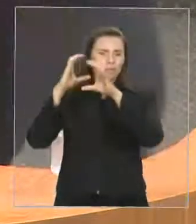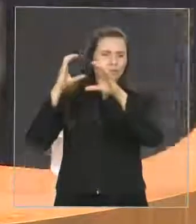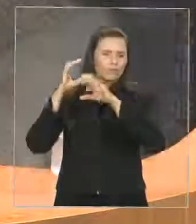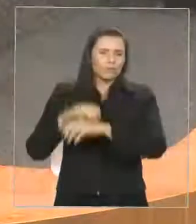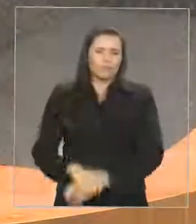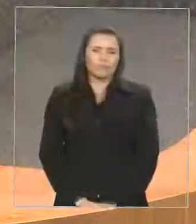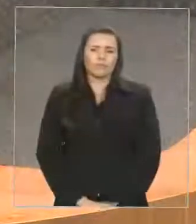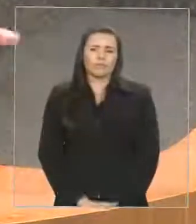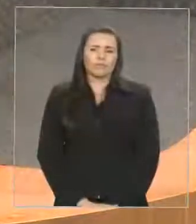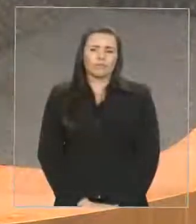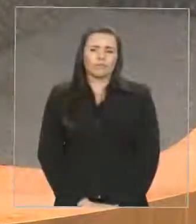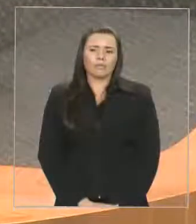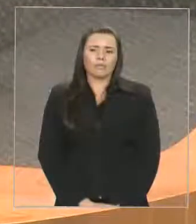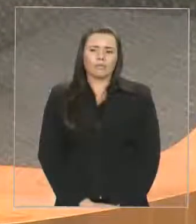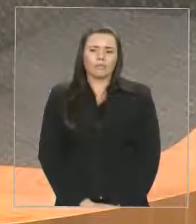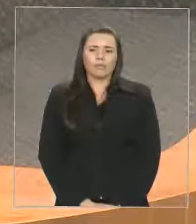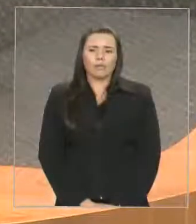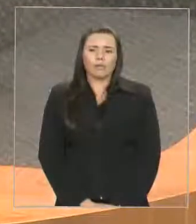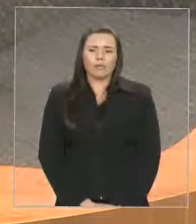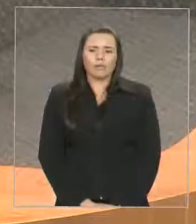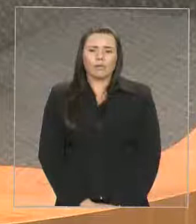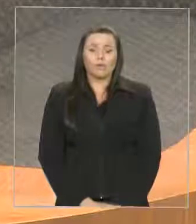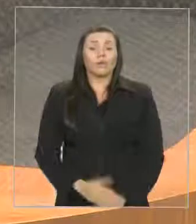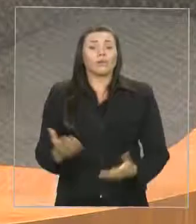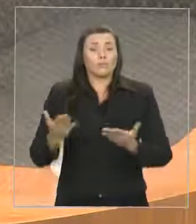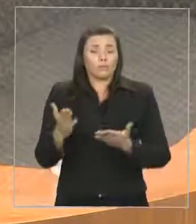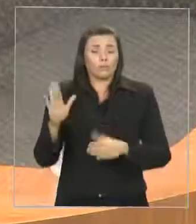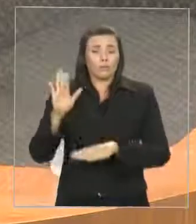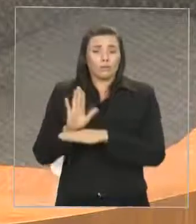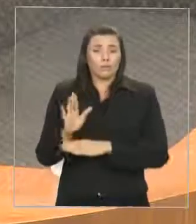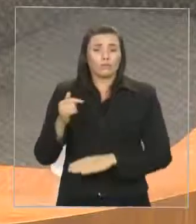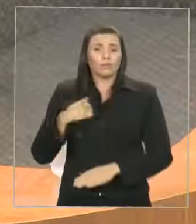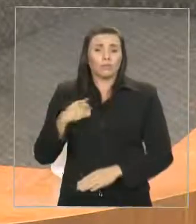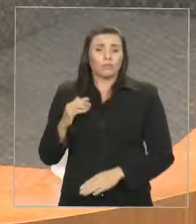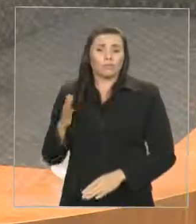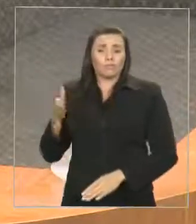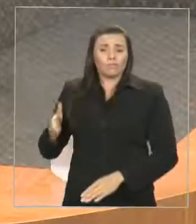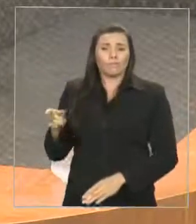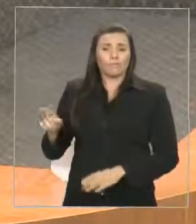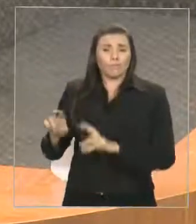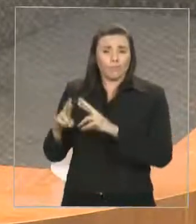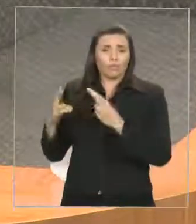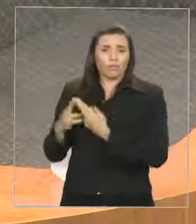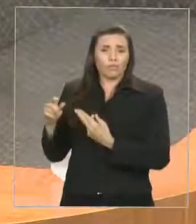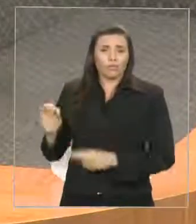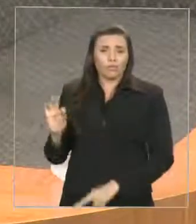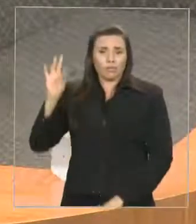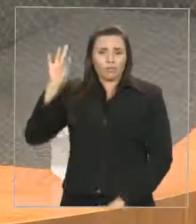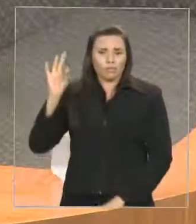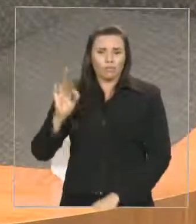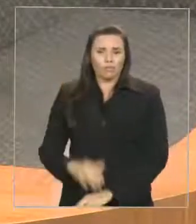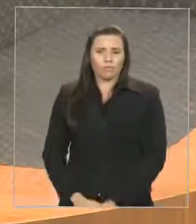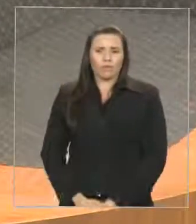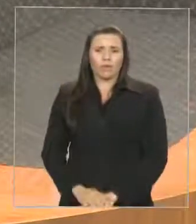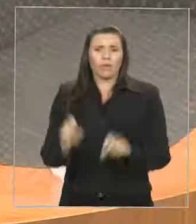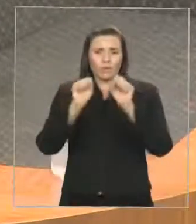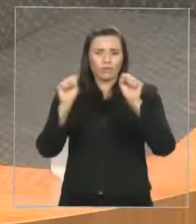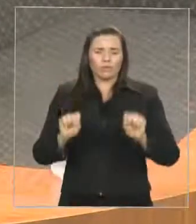Inclusive, faço um parênteses, na tarde de hoje estaremos na UFMA para tratar com a reitora sobre o sistema de cotas.